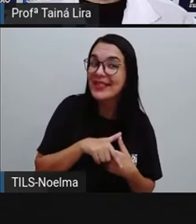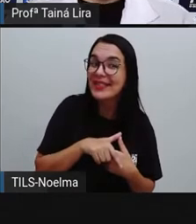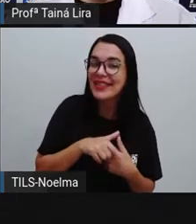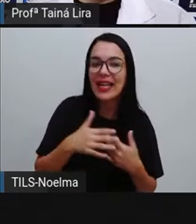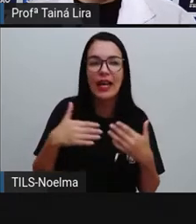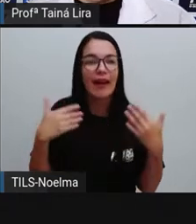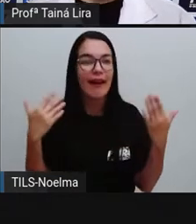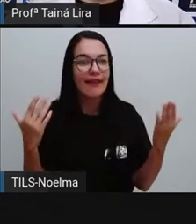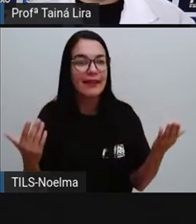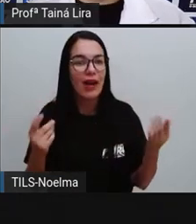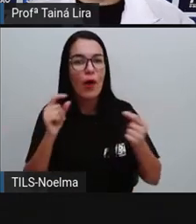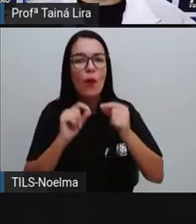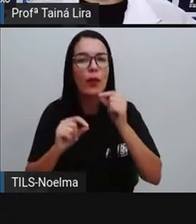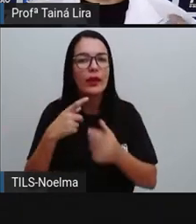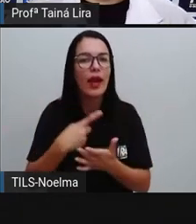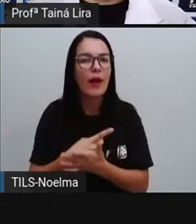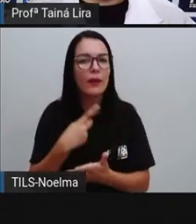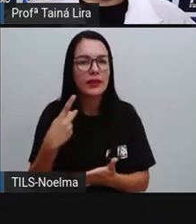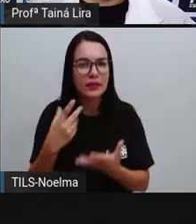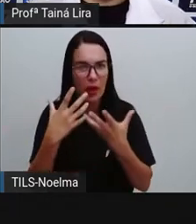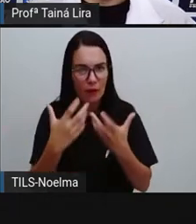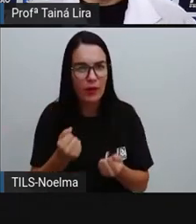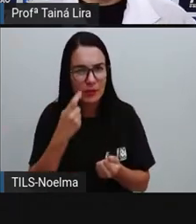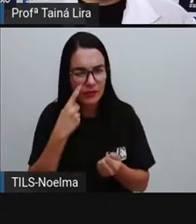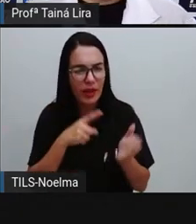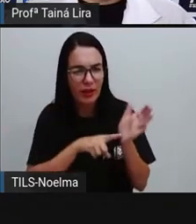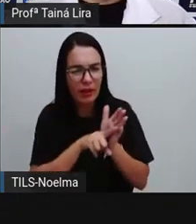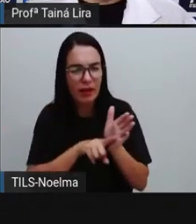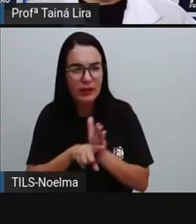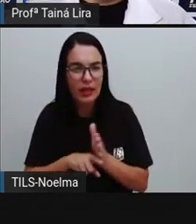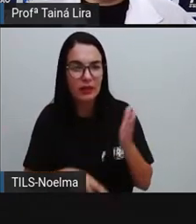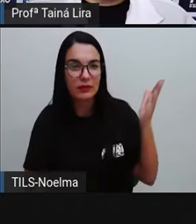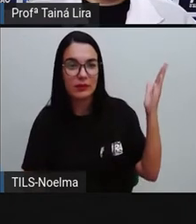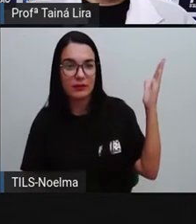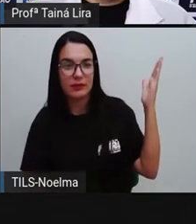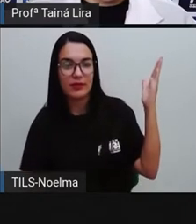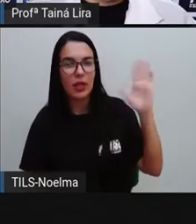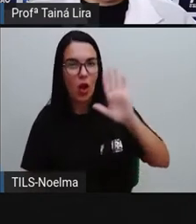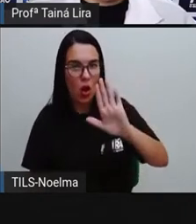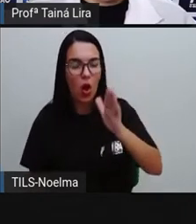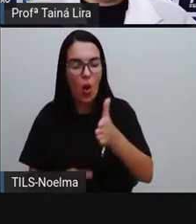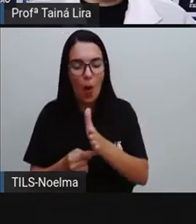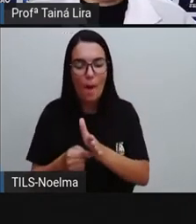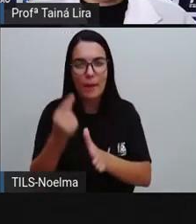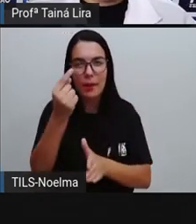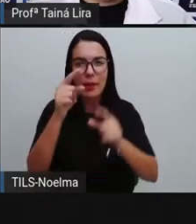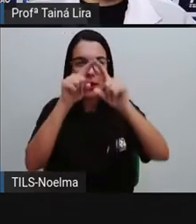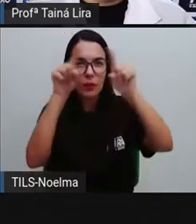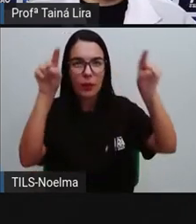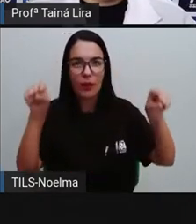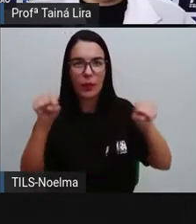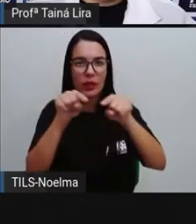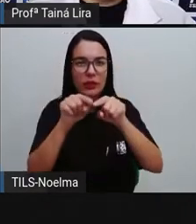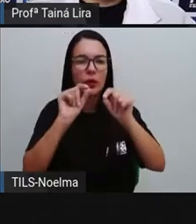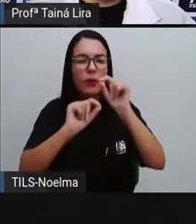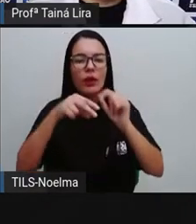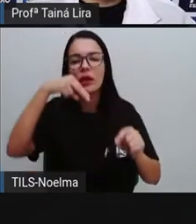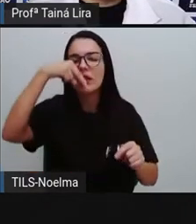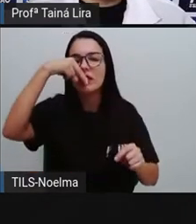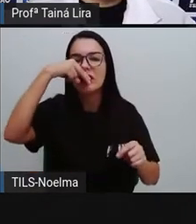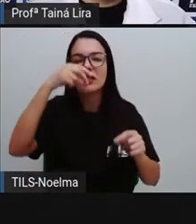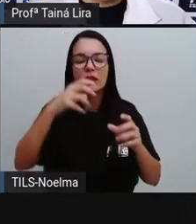E aí? O que foi que aconteceu? Vamos analisar. Então, lá no primeiro quadrinho. O que é que Mônica está segurando aqui?